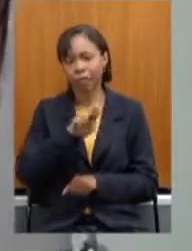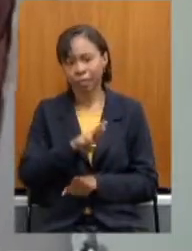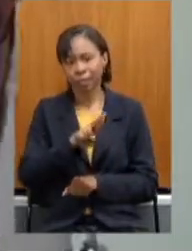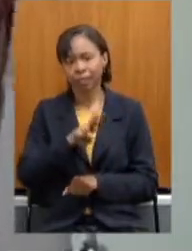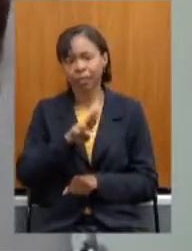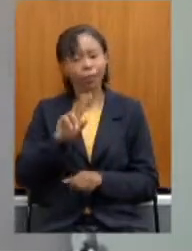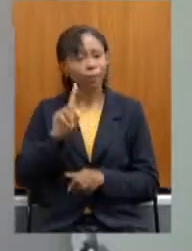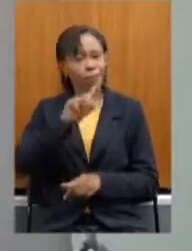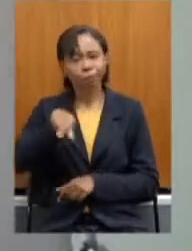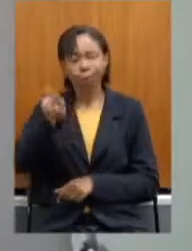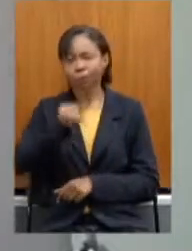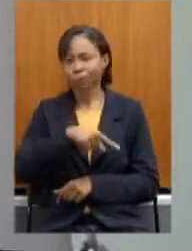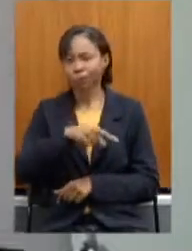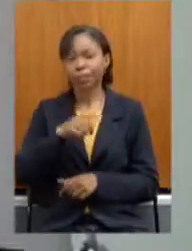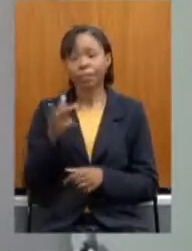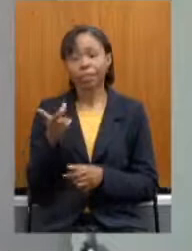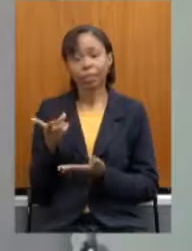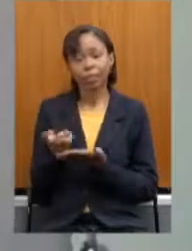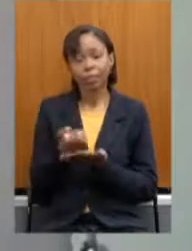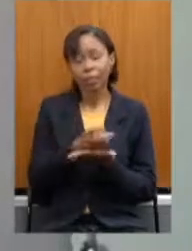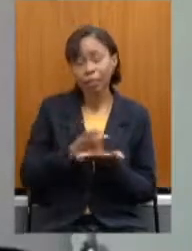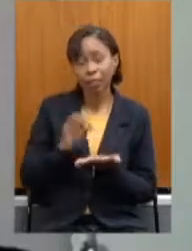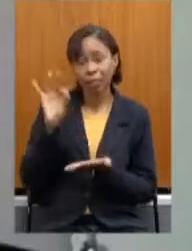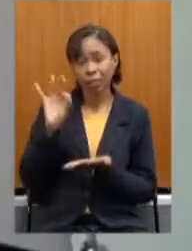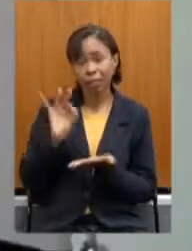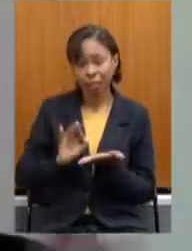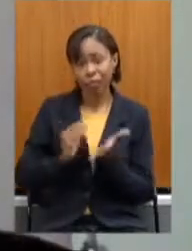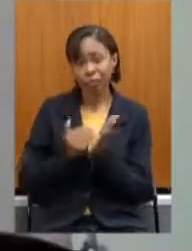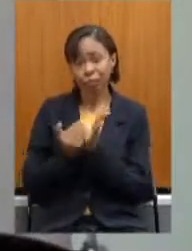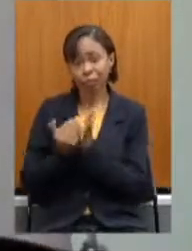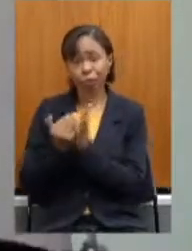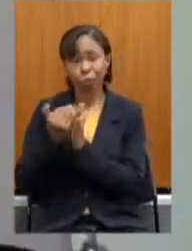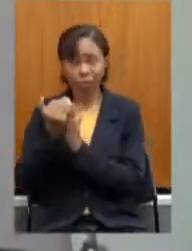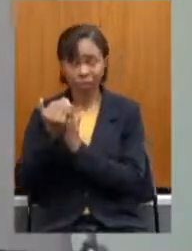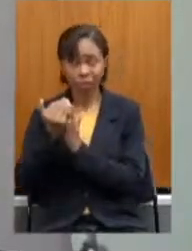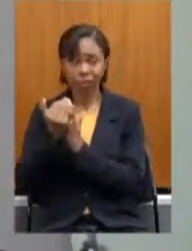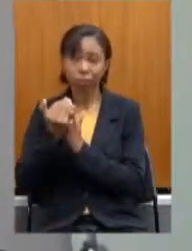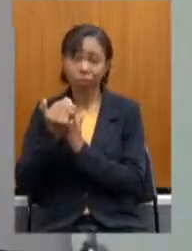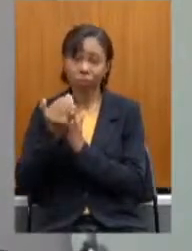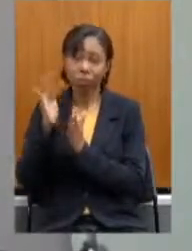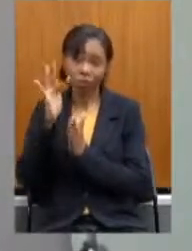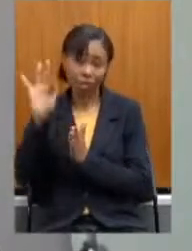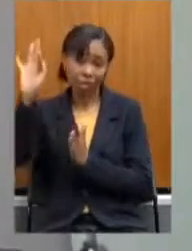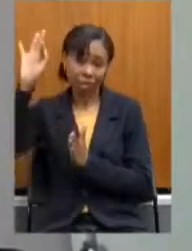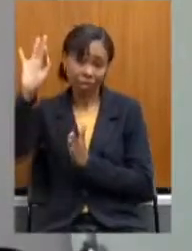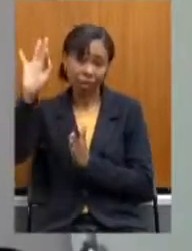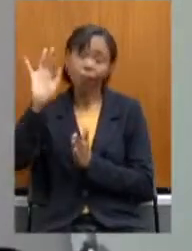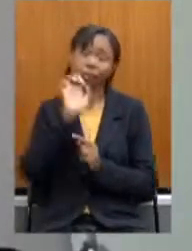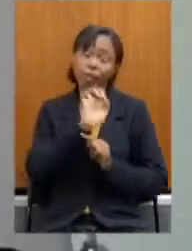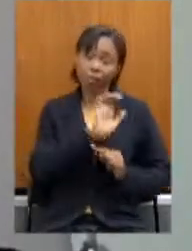alíquotas progressivas no âmbito federal e, portanto, nos âmbitos estaduais isso vai acabar replicando.